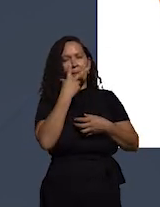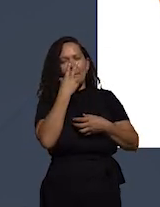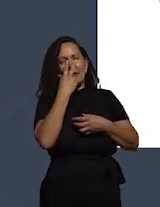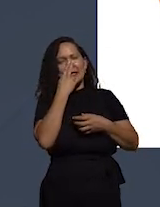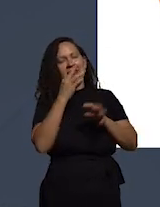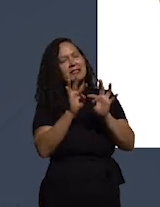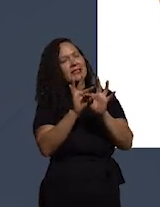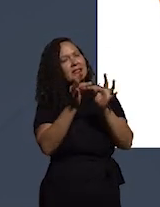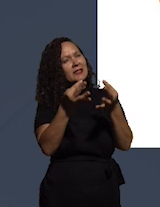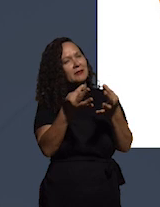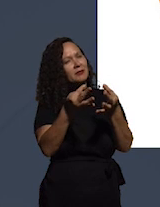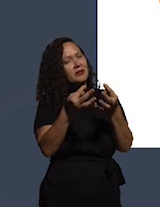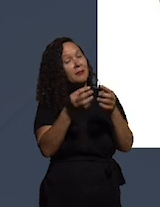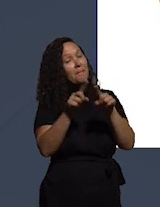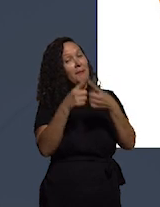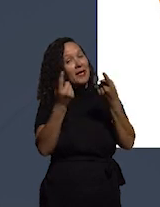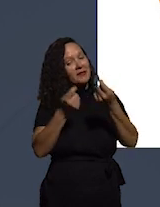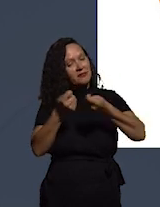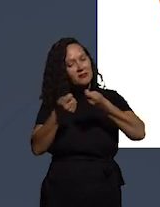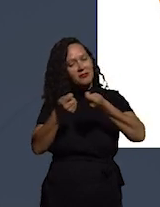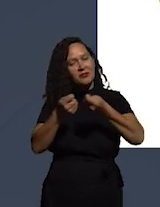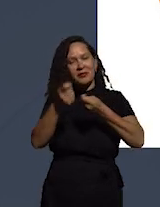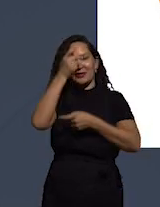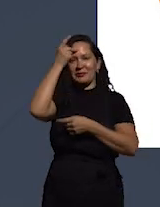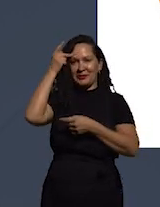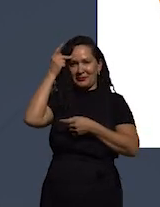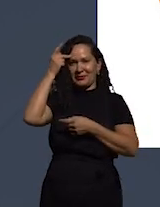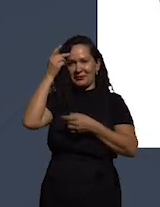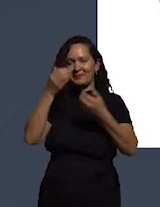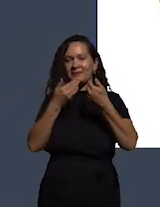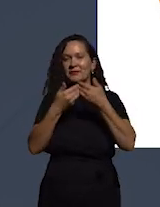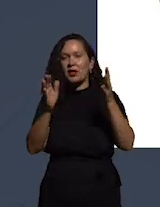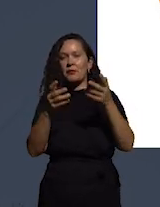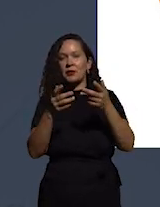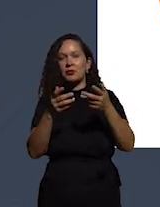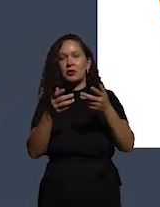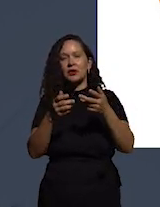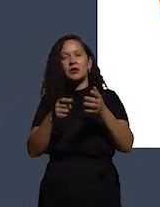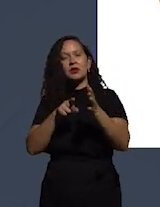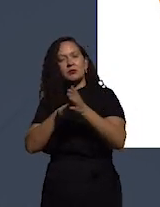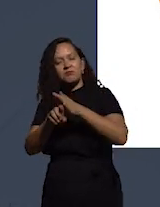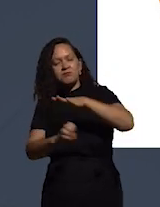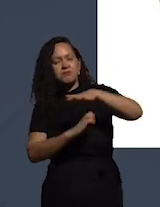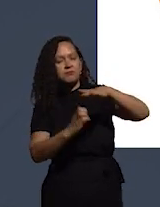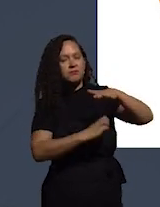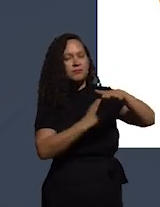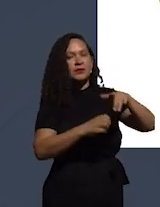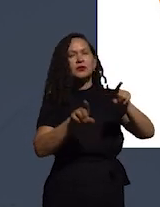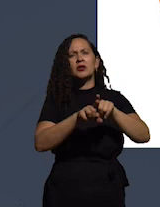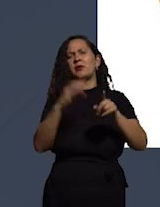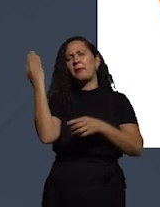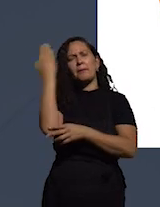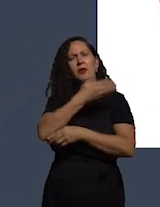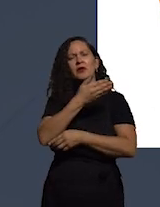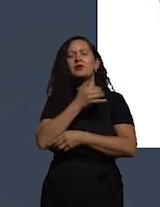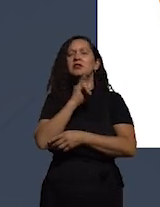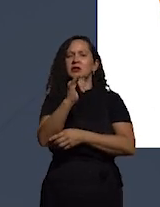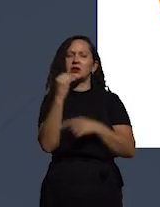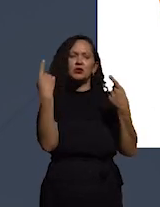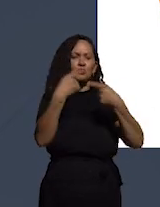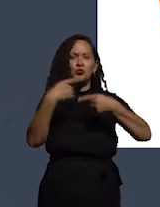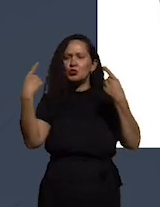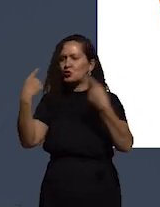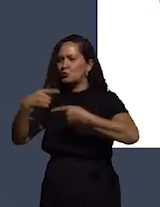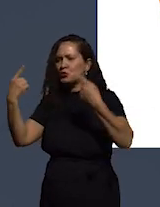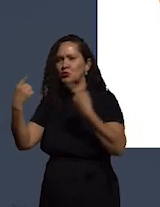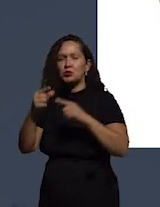controle sobre as pessoas a abertura nos negócios também já está historicamente provado que quanto mais competitividade você